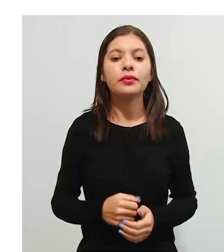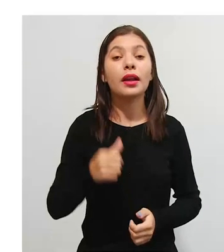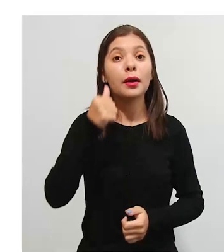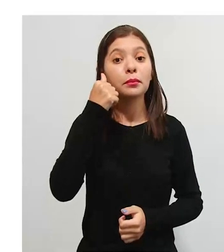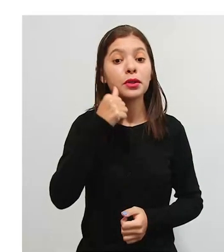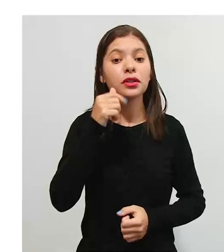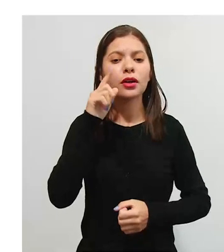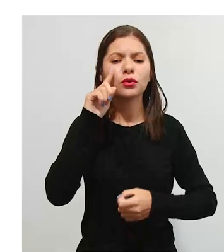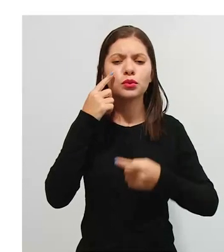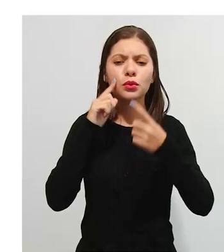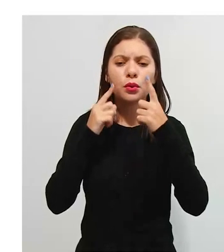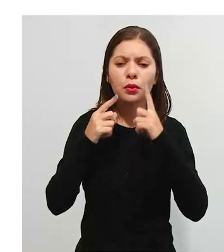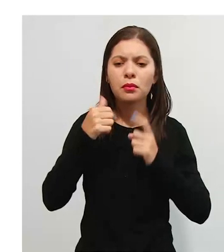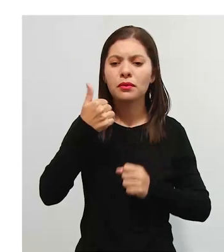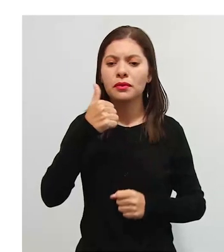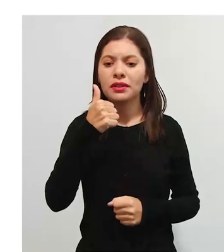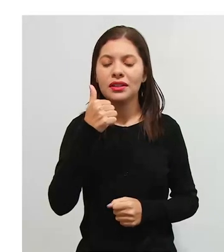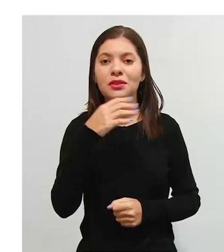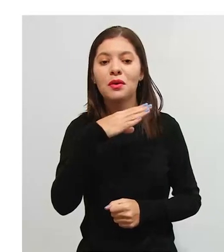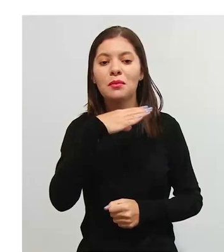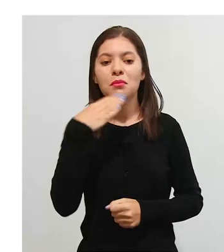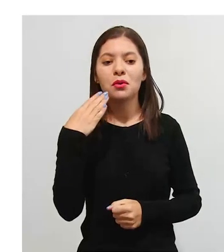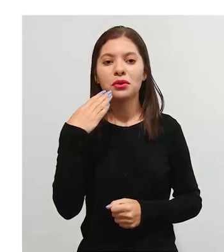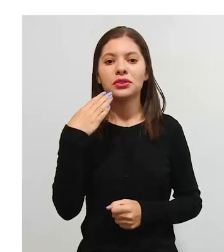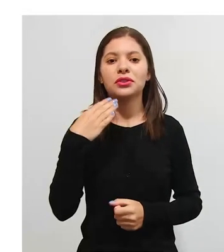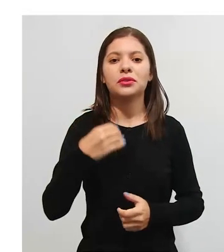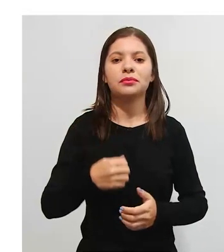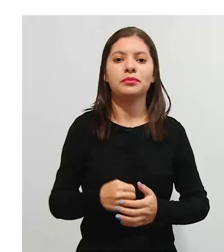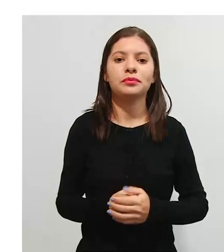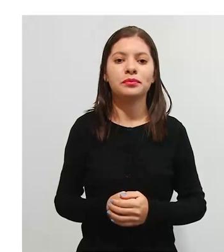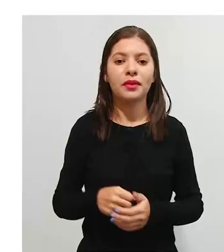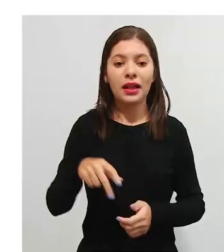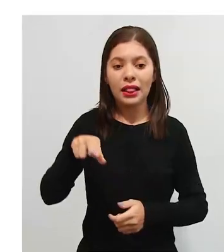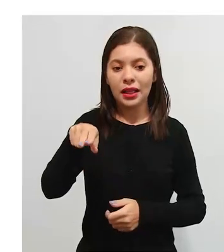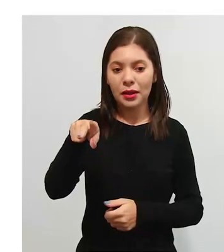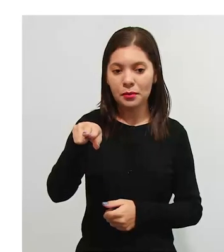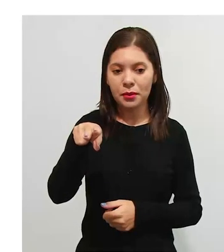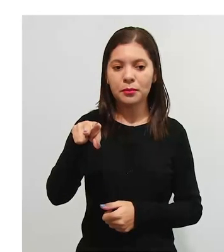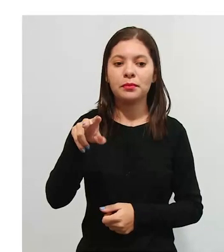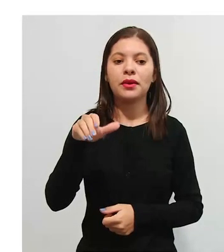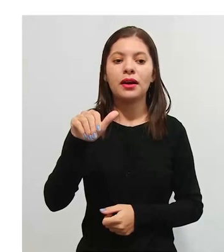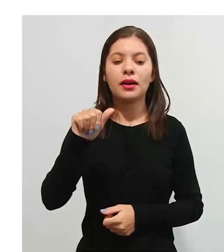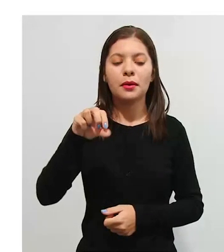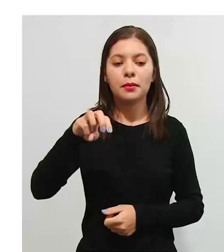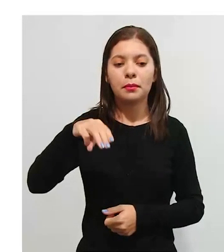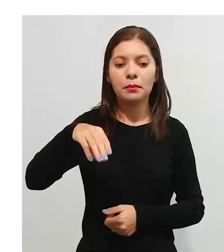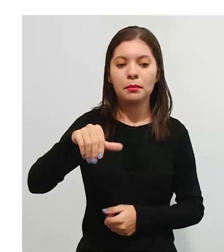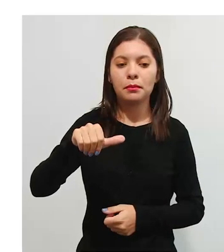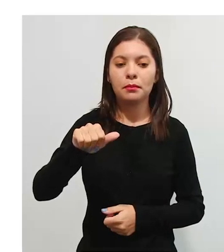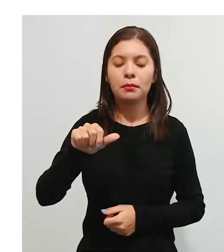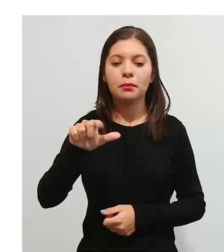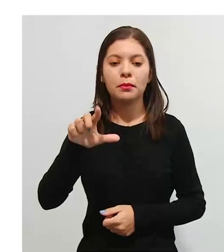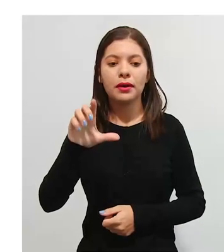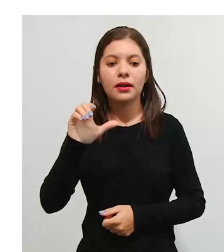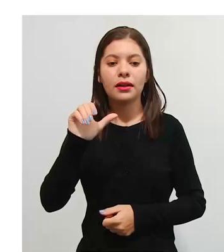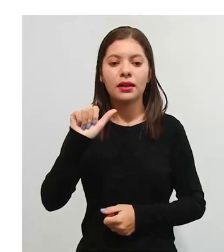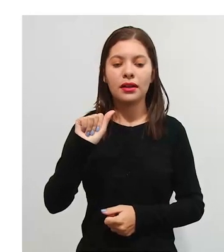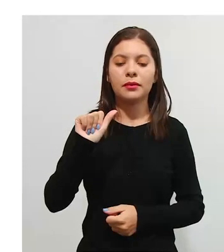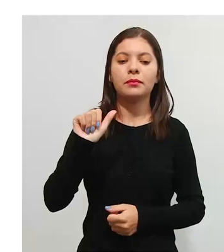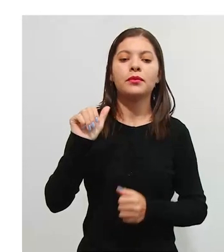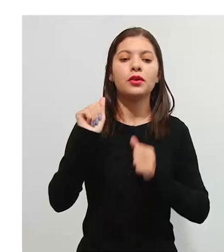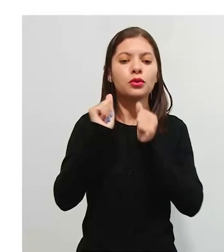chorou pela primeira vez por ocasião da morte de Amala e se apegou lentamente às pessoas que cuidaram